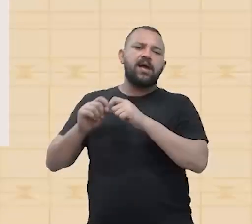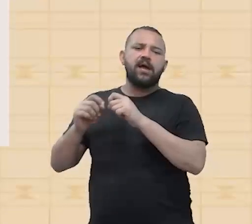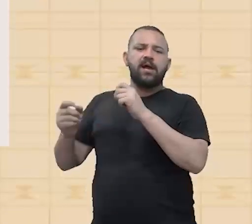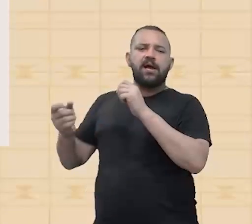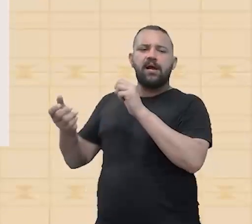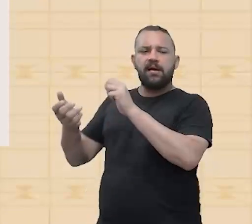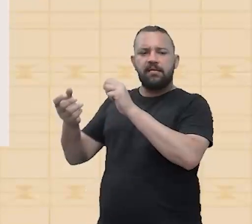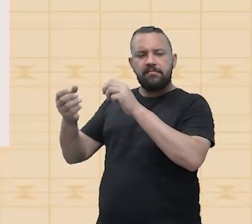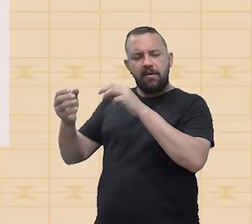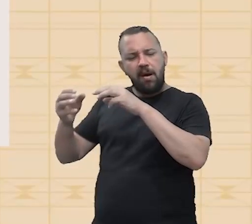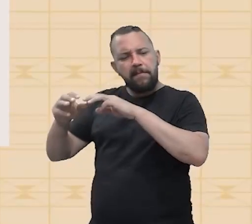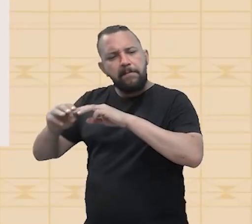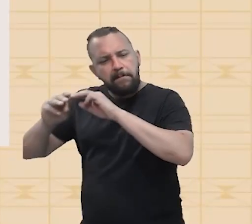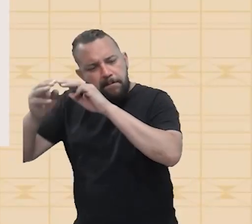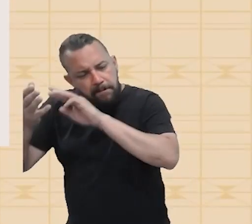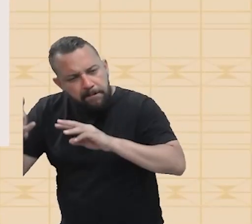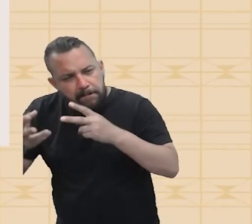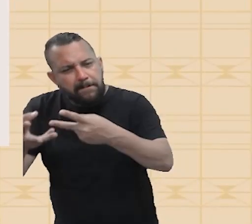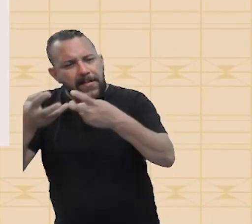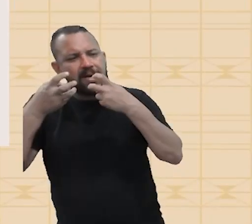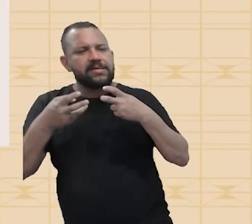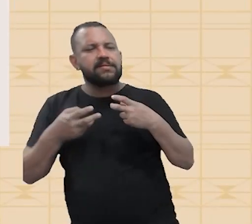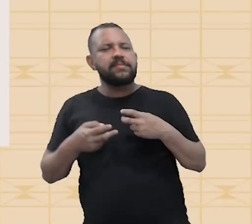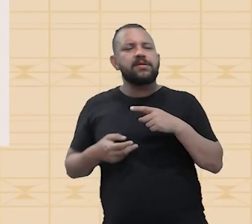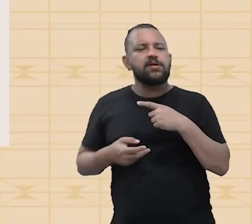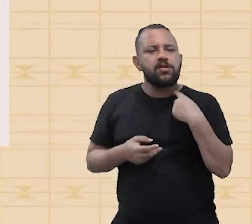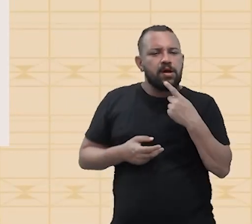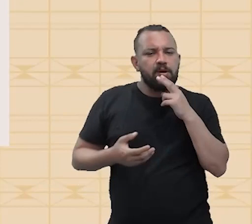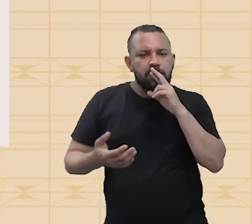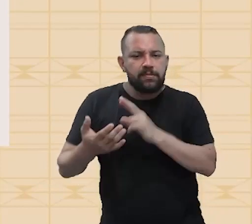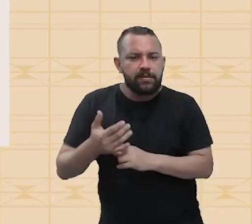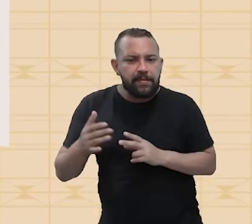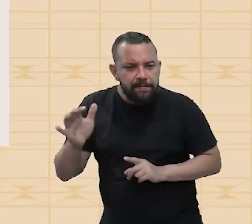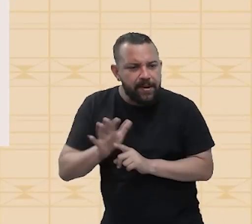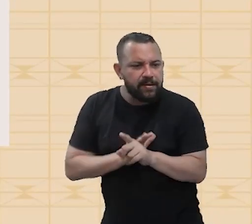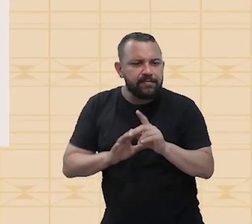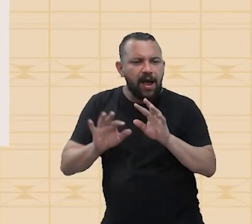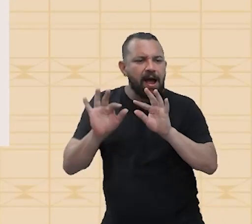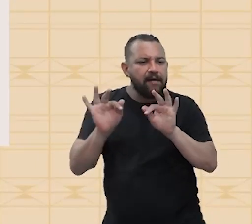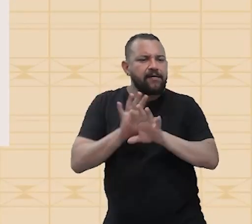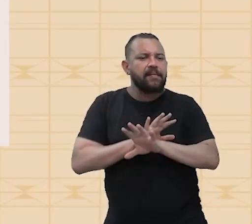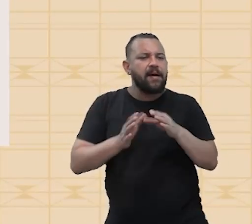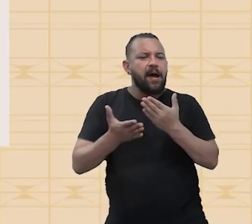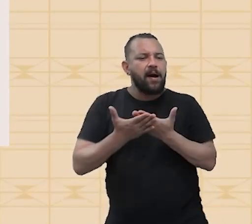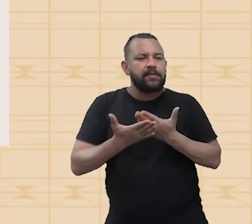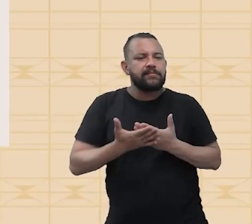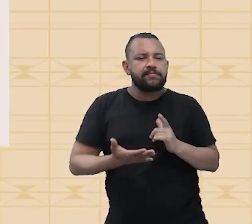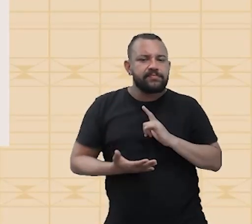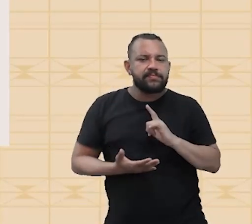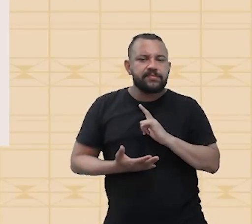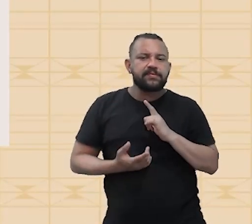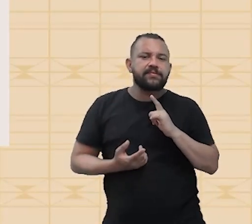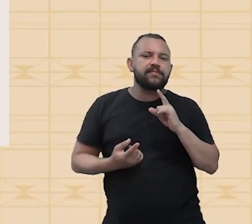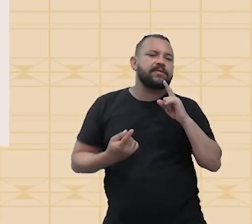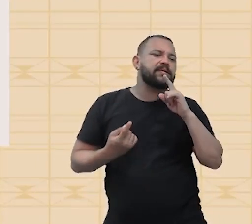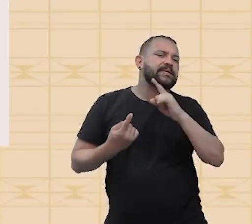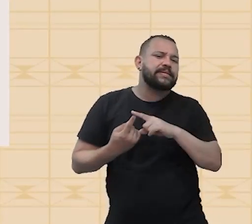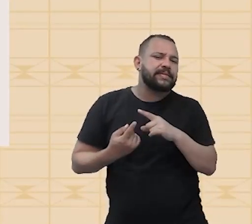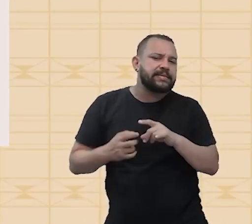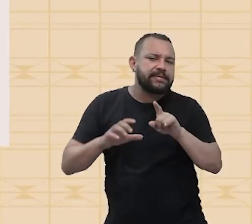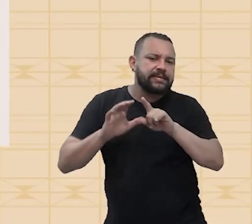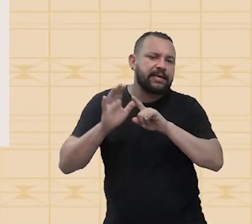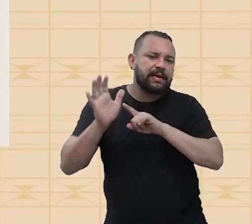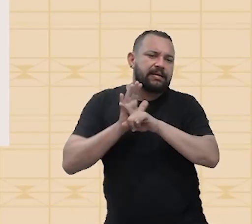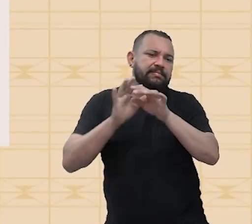que vai te dar essa percepção. Então, para a gente responder uma questão para finalizar na nossa aula, tem aí um título, uma questão que eu anunciando muito